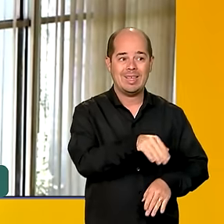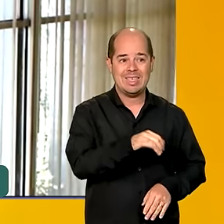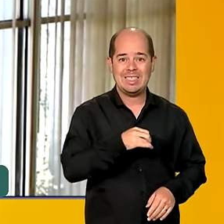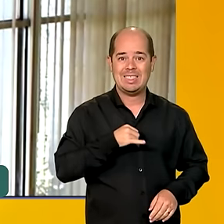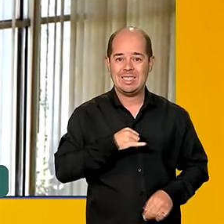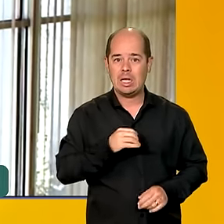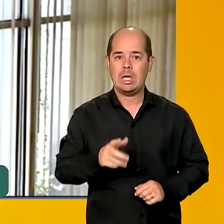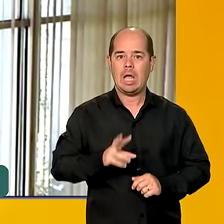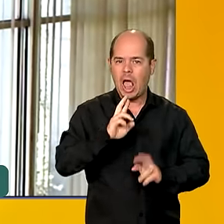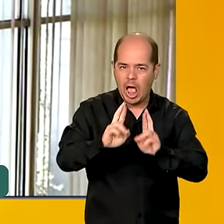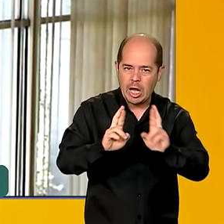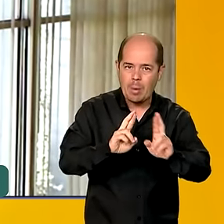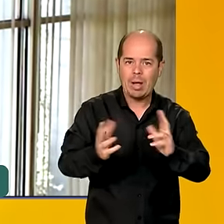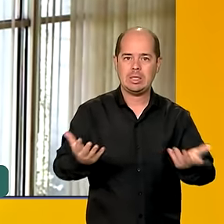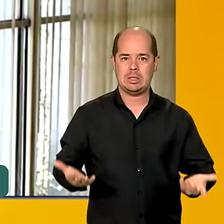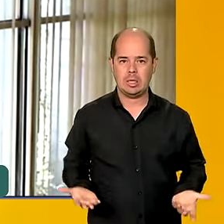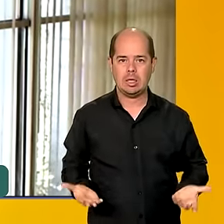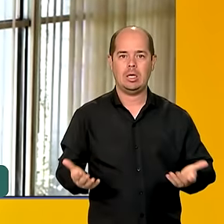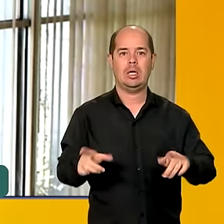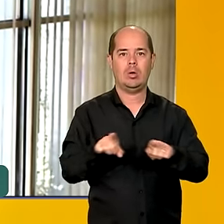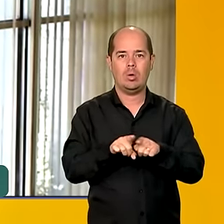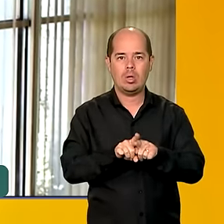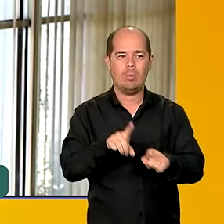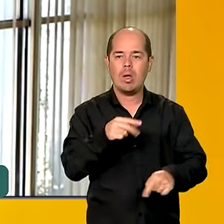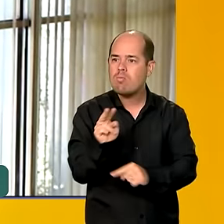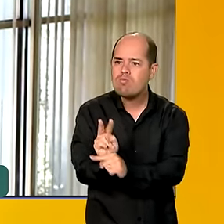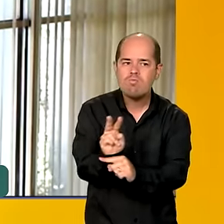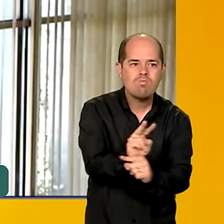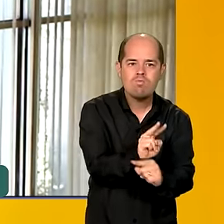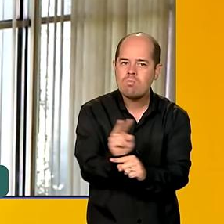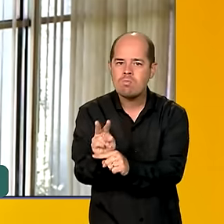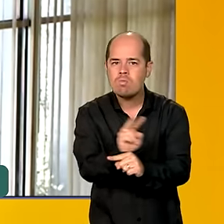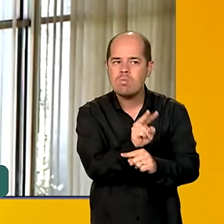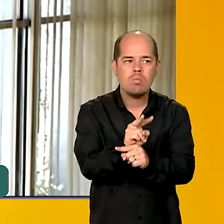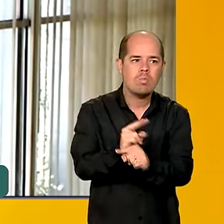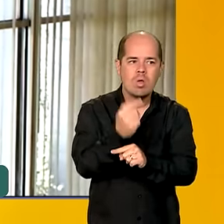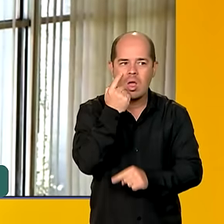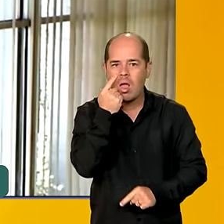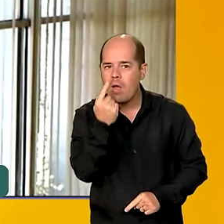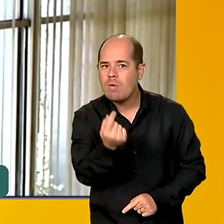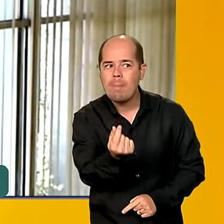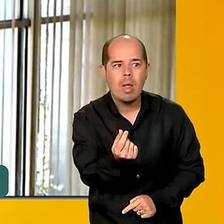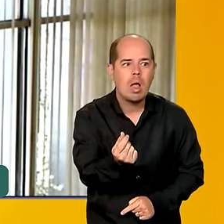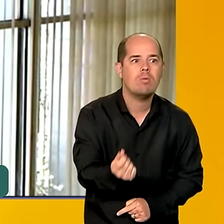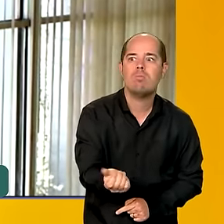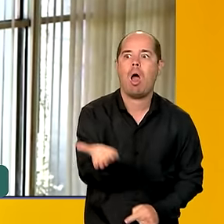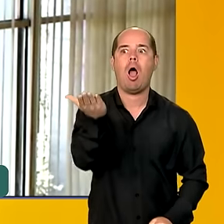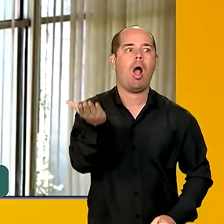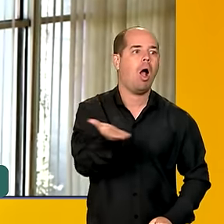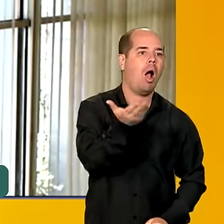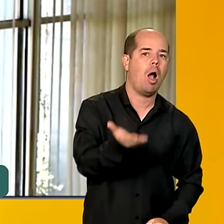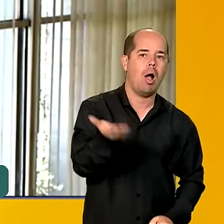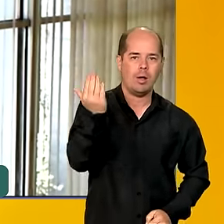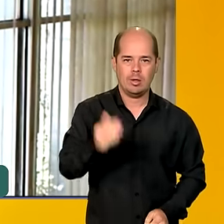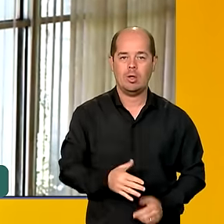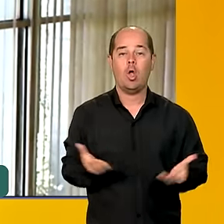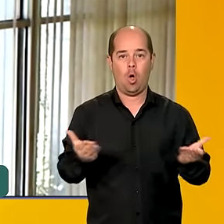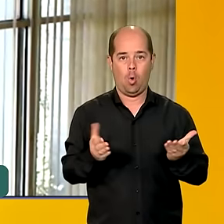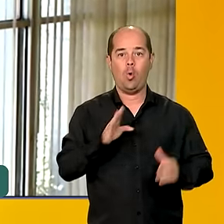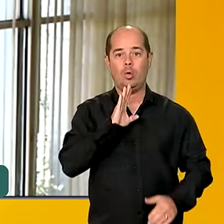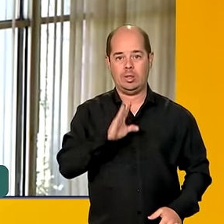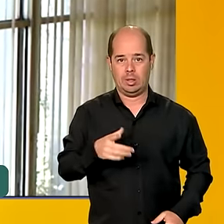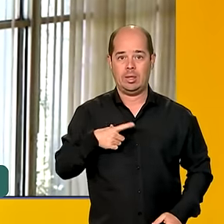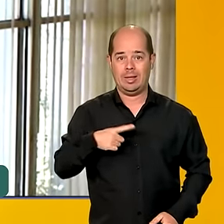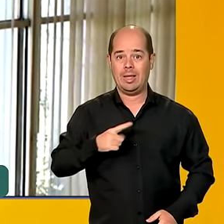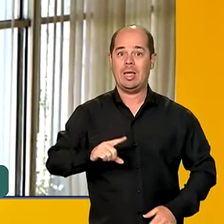recebidas, aos procedimentos de fiscalização. Hoje, à tarde, temos uma reunião com todos os PROCONs também, uma reunião